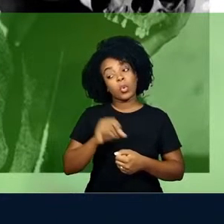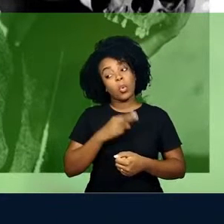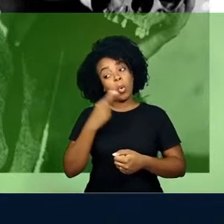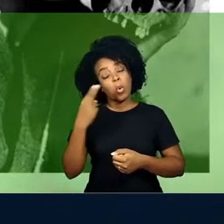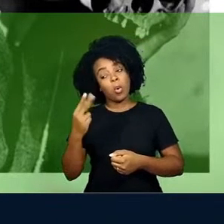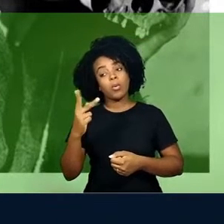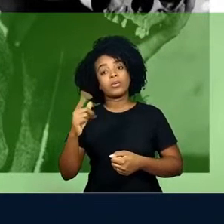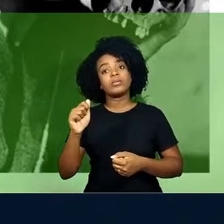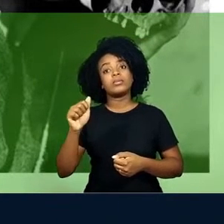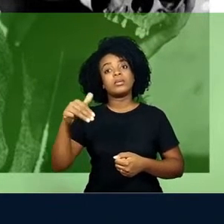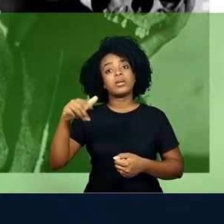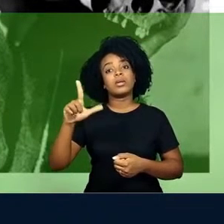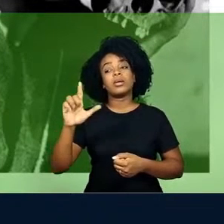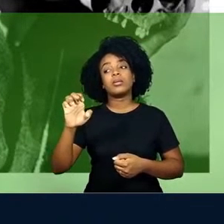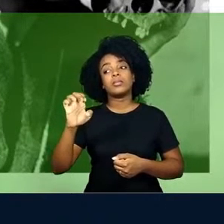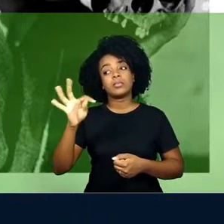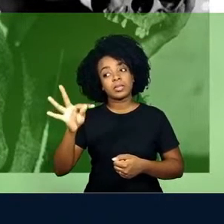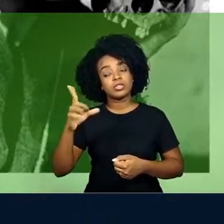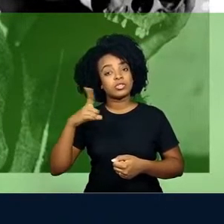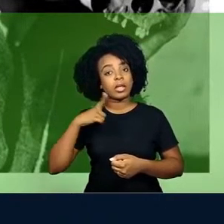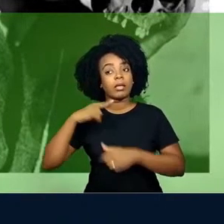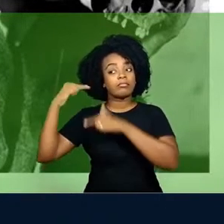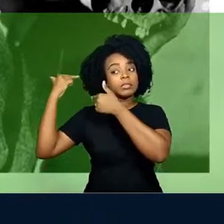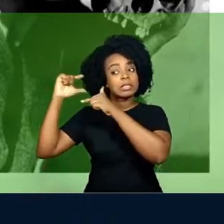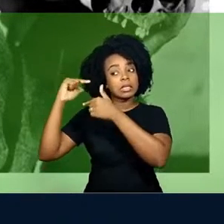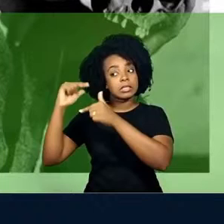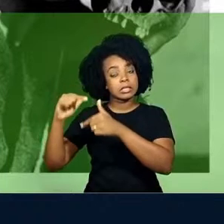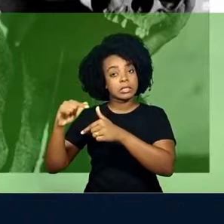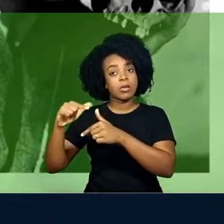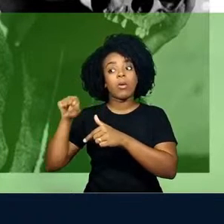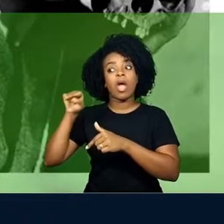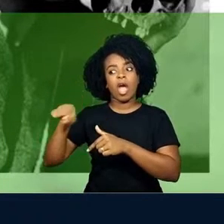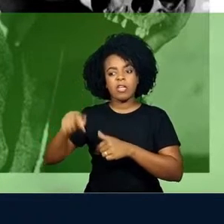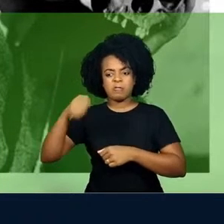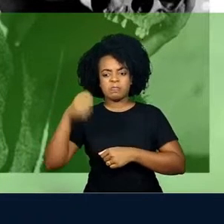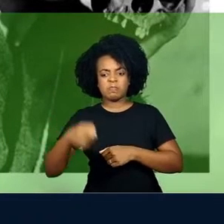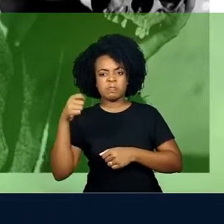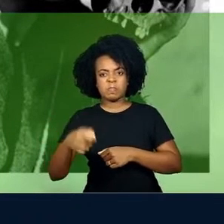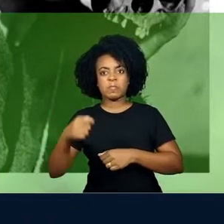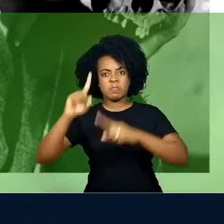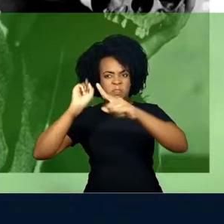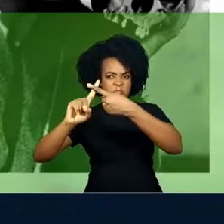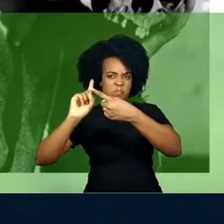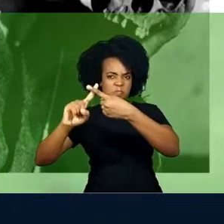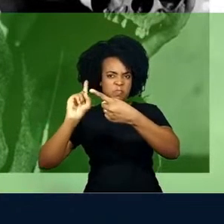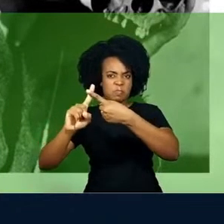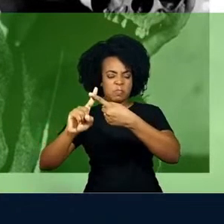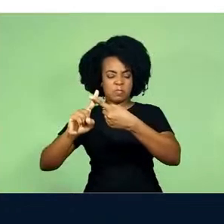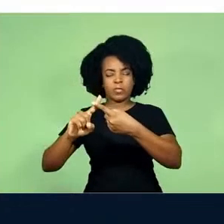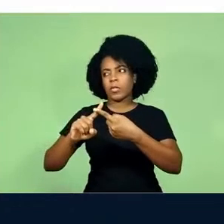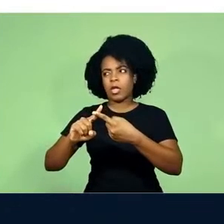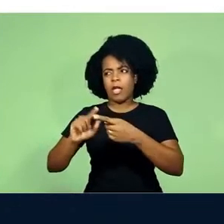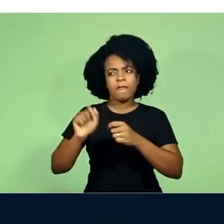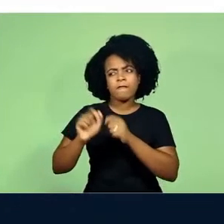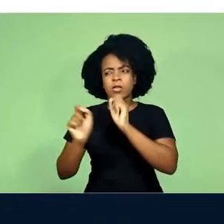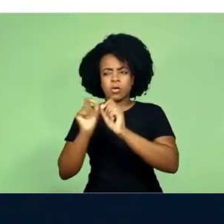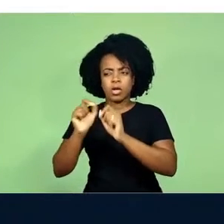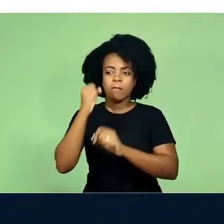caso de Hamlet, da tradição que lhe exige vingança. E a resposta dele é matar a todos.